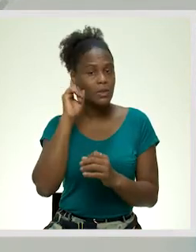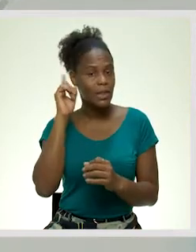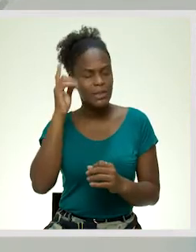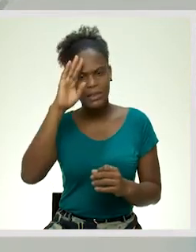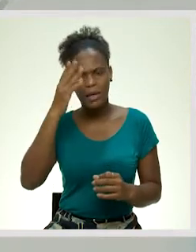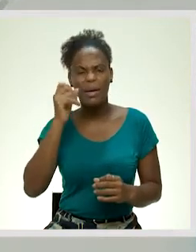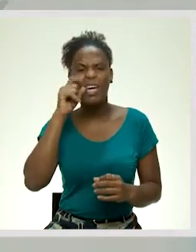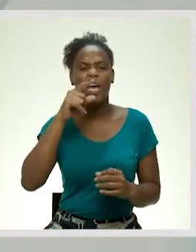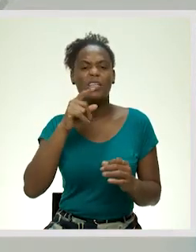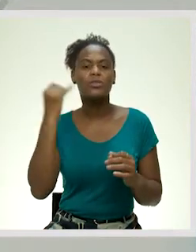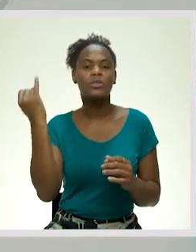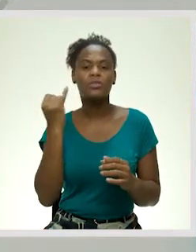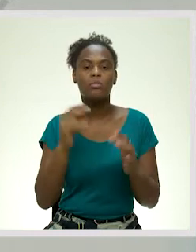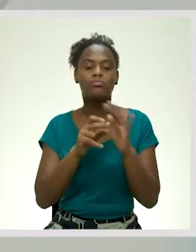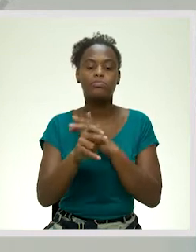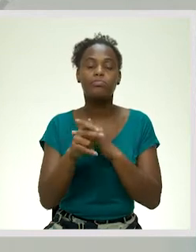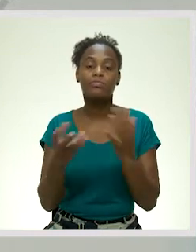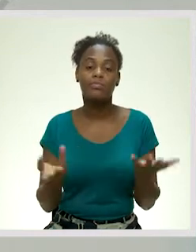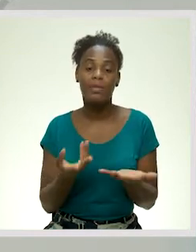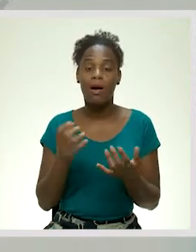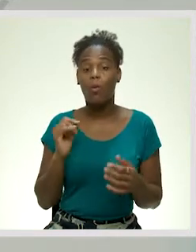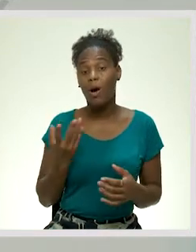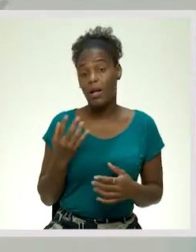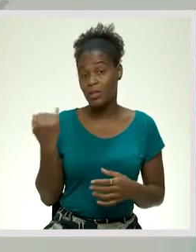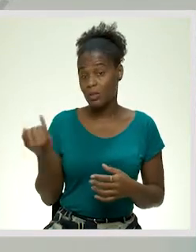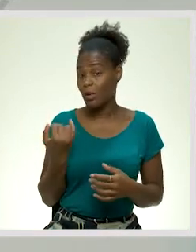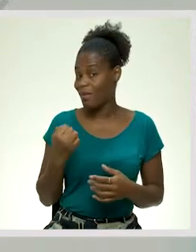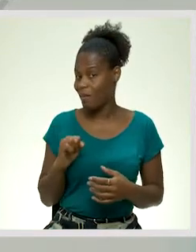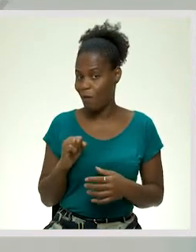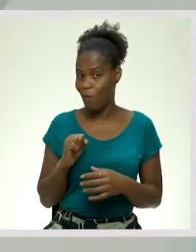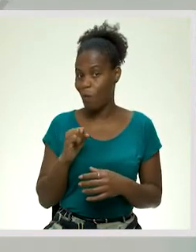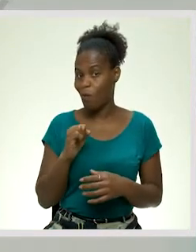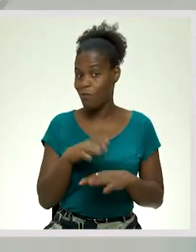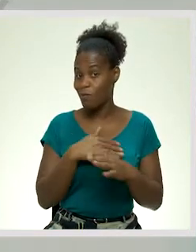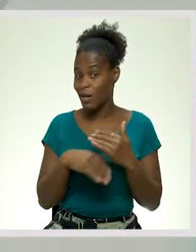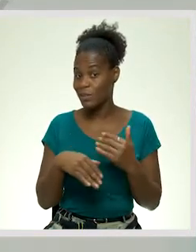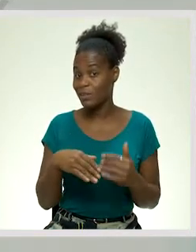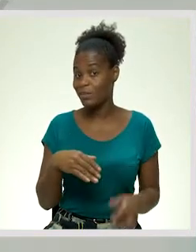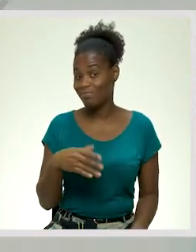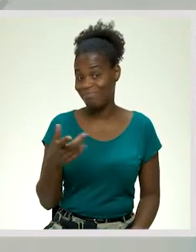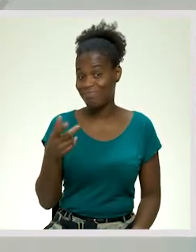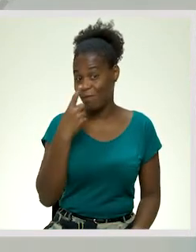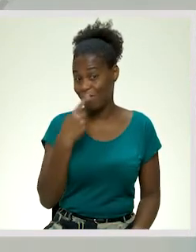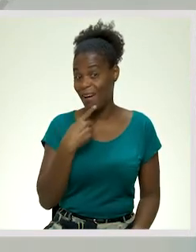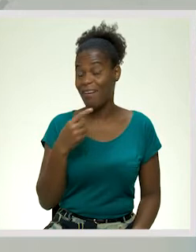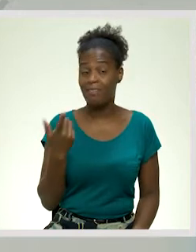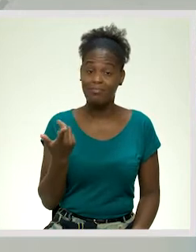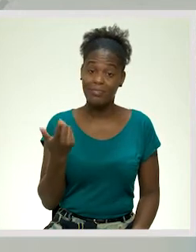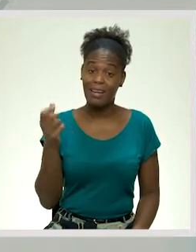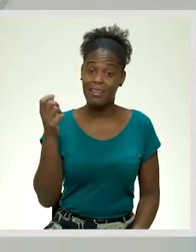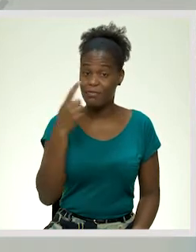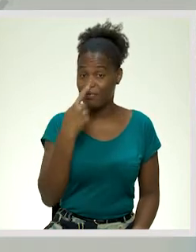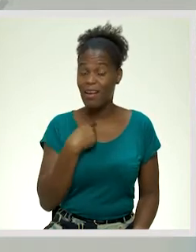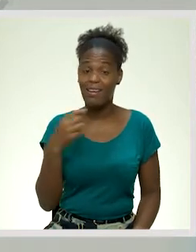dirigir, a que instituições, para que possamos não cair em erros graves. Às vezes,